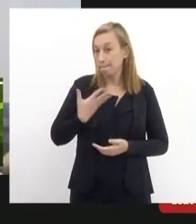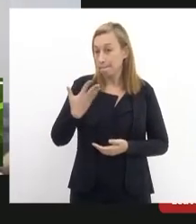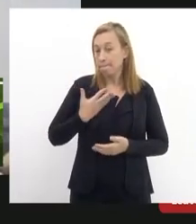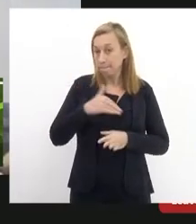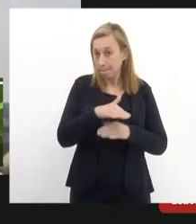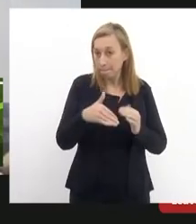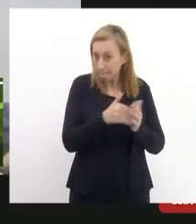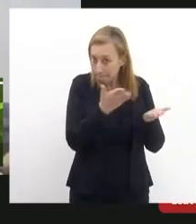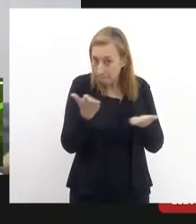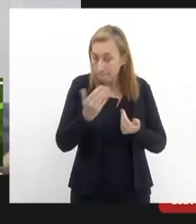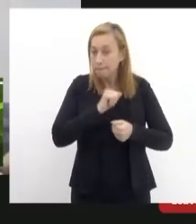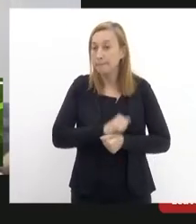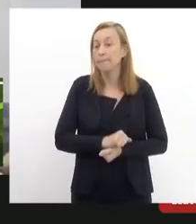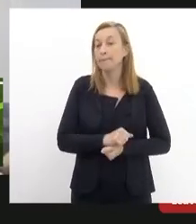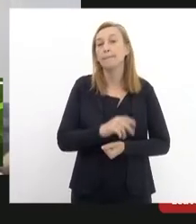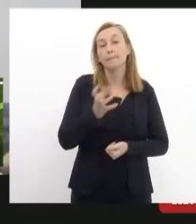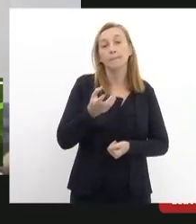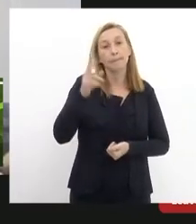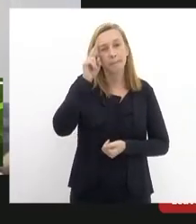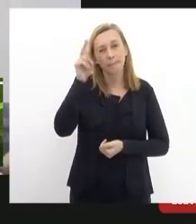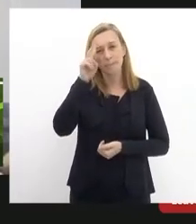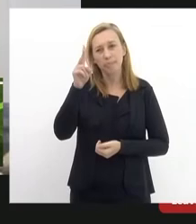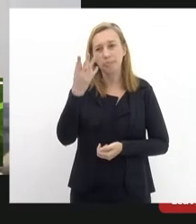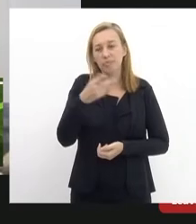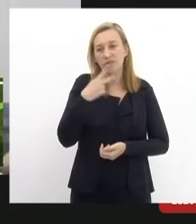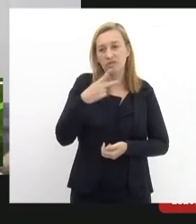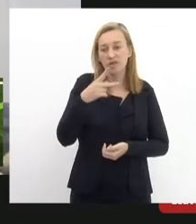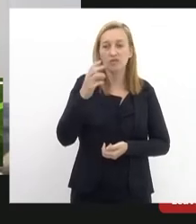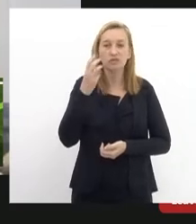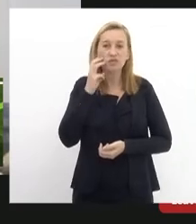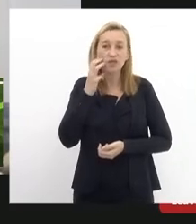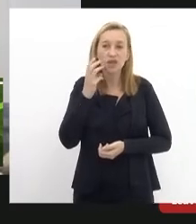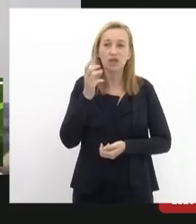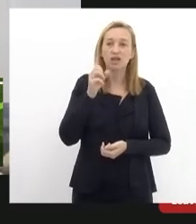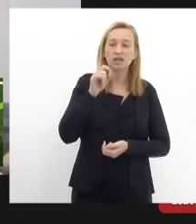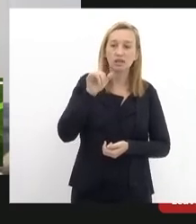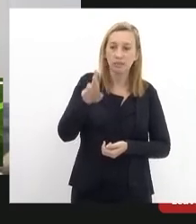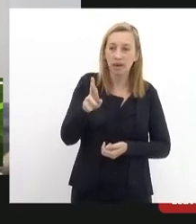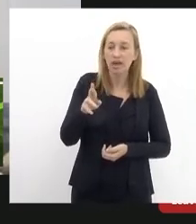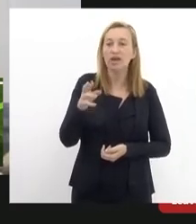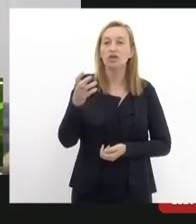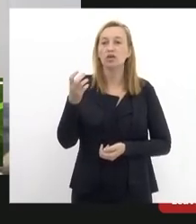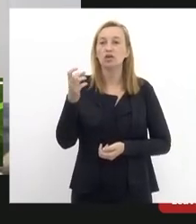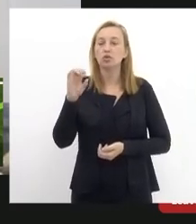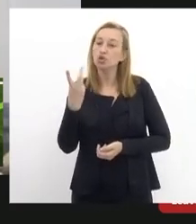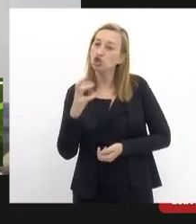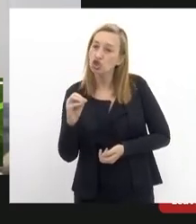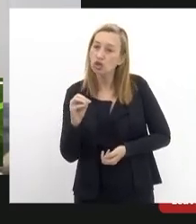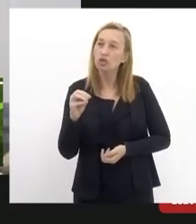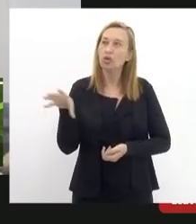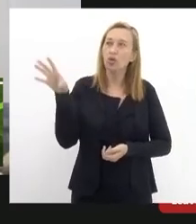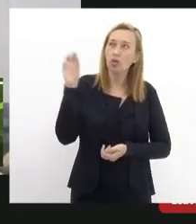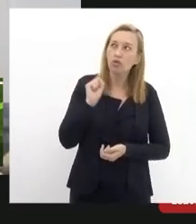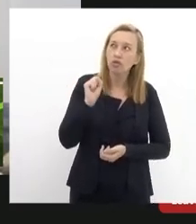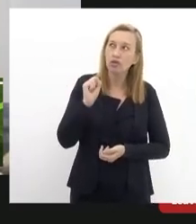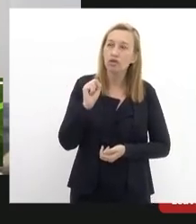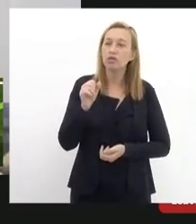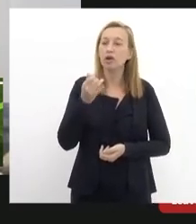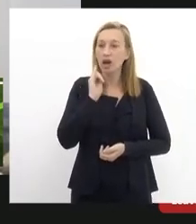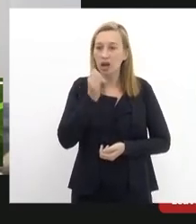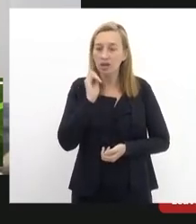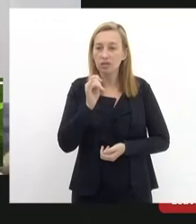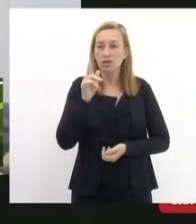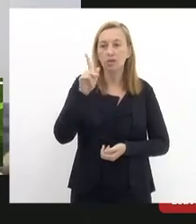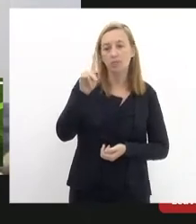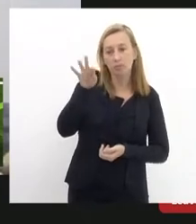retomar a fala dos companheiros quero lembrar aqui a fala do Valdeck do Lindbergh do Chico ouvi atentamente o relatório do Paulo